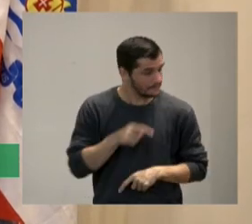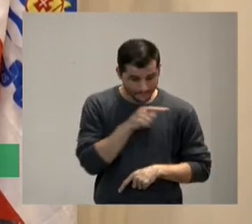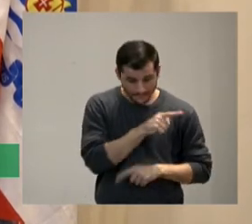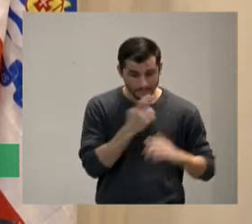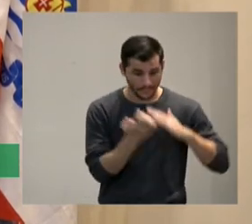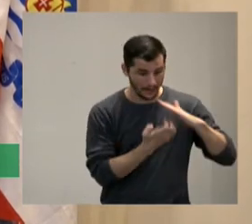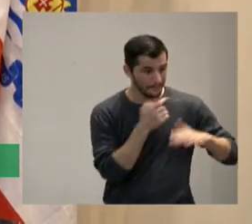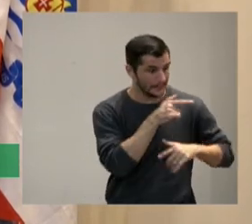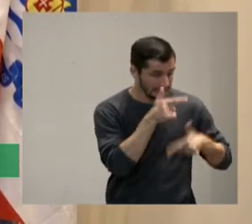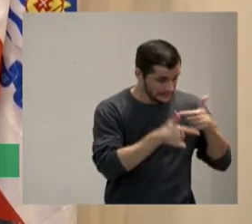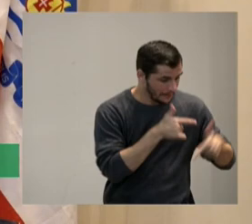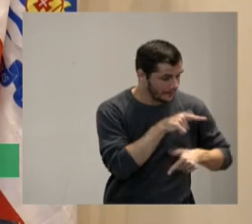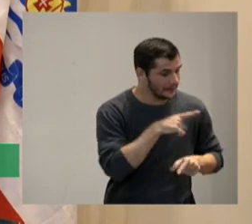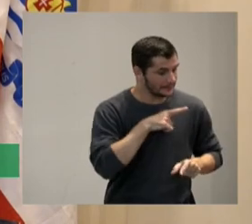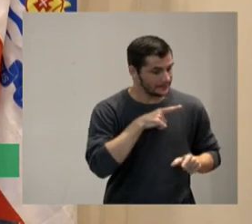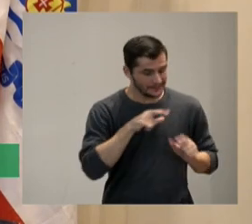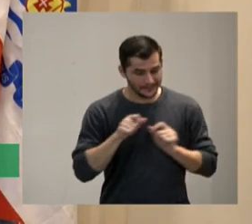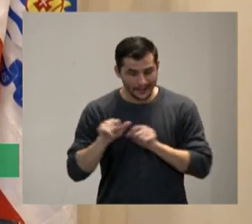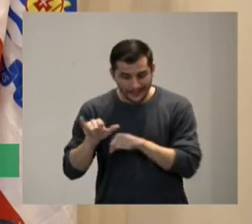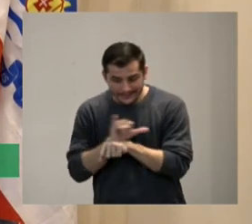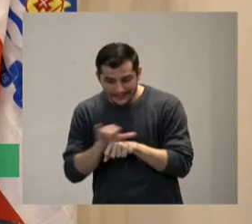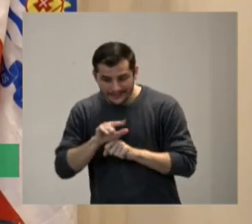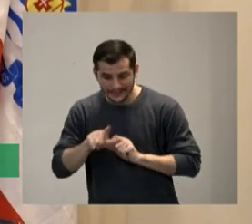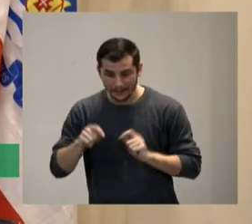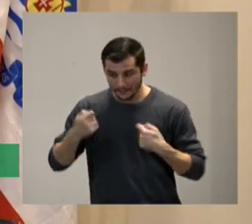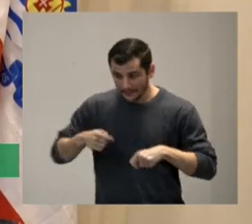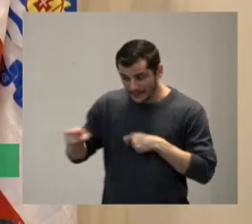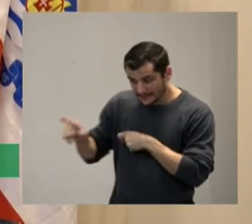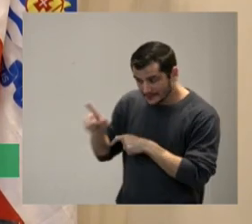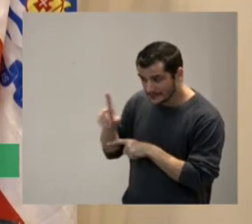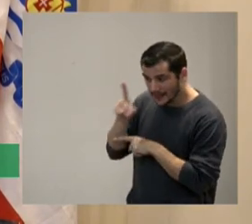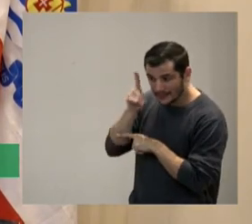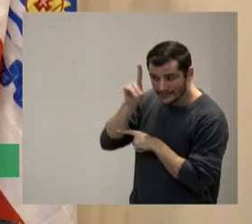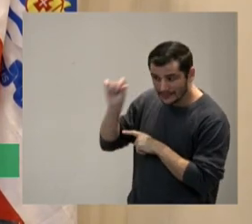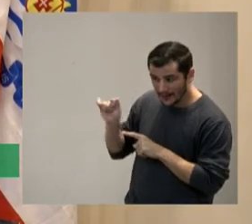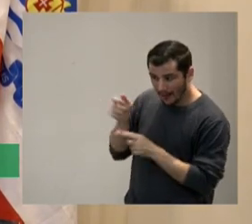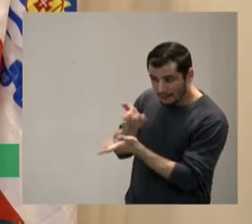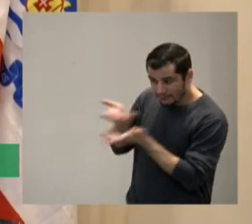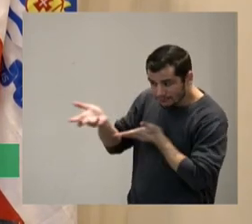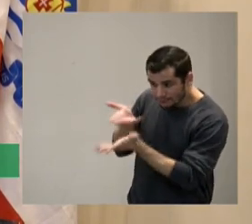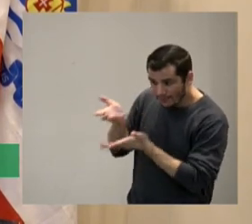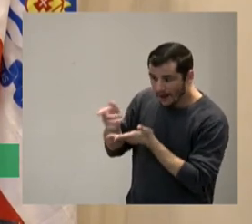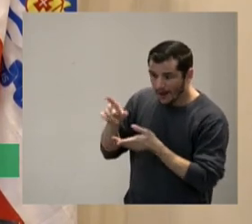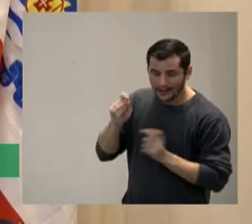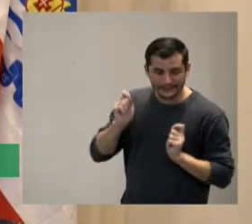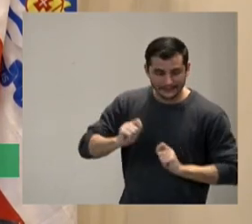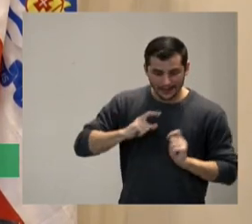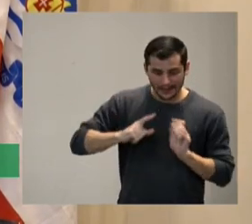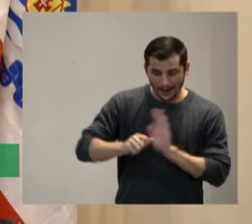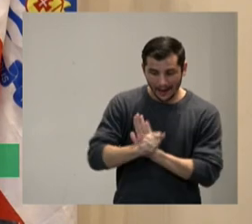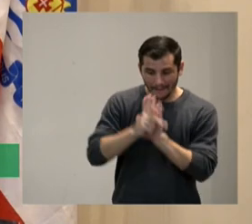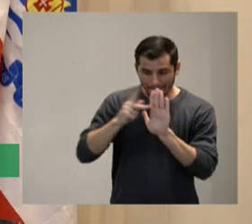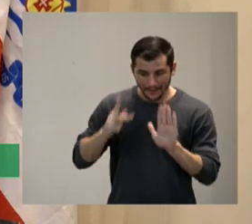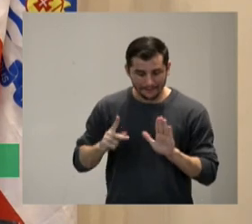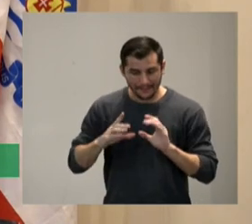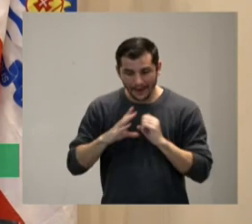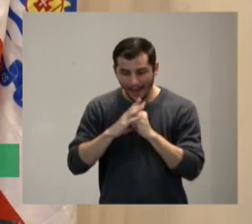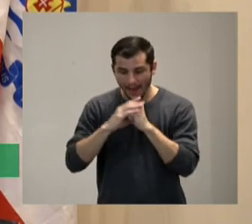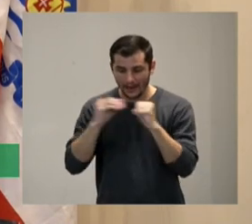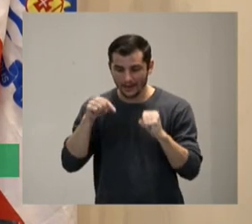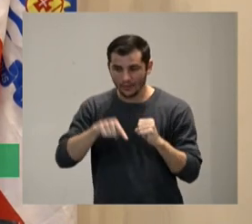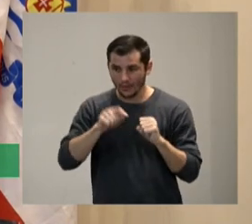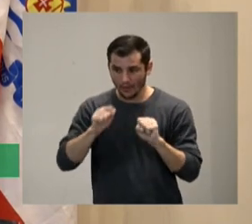ferramenta que quando você precisa falar com deficiente auditivo você aciona eles lá um aplicativo e aparece um tradutor